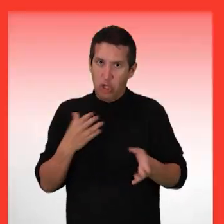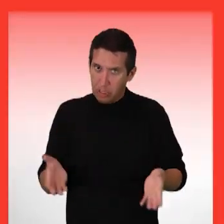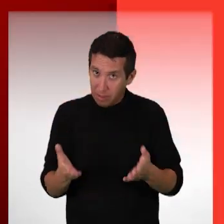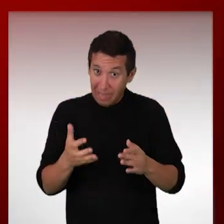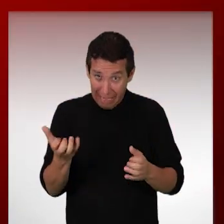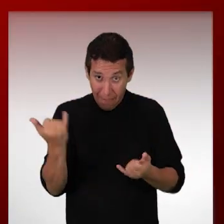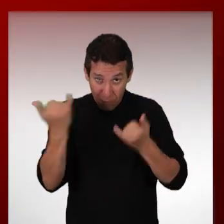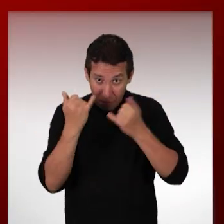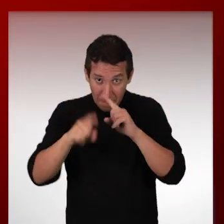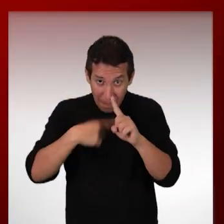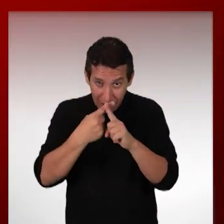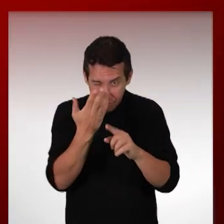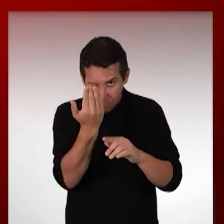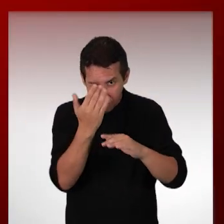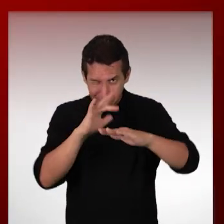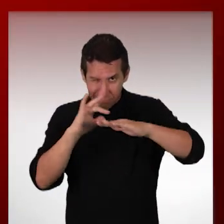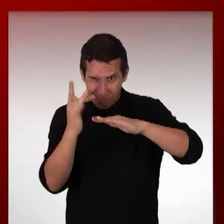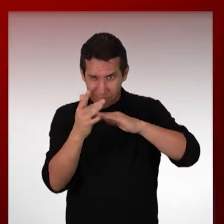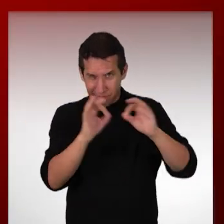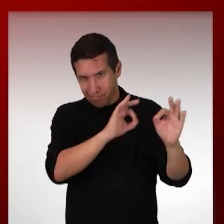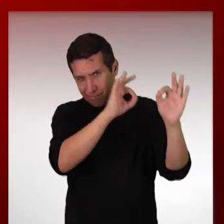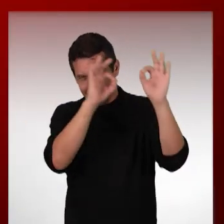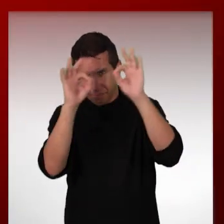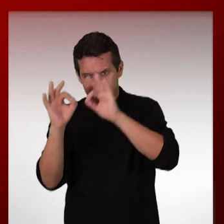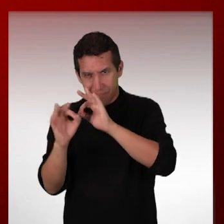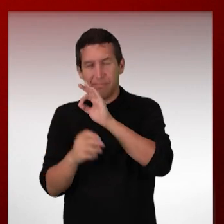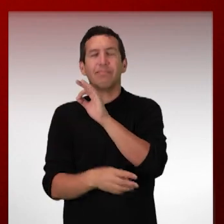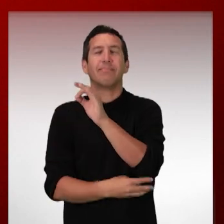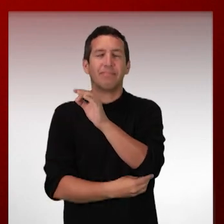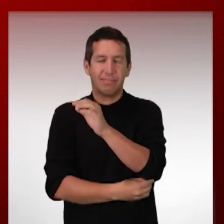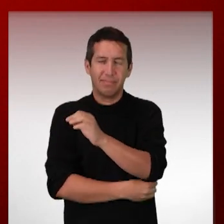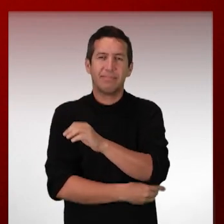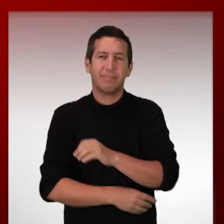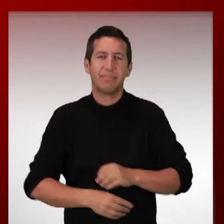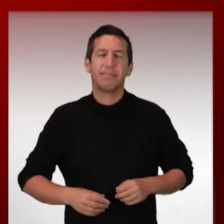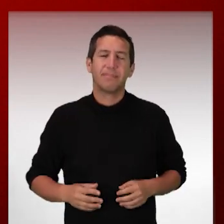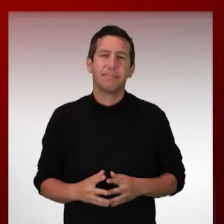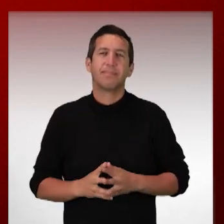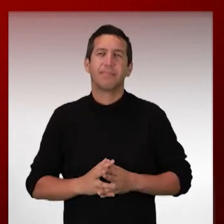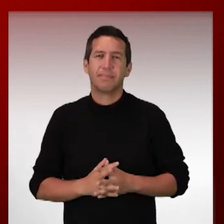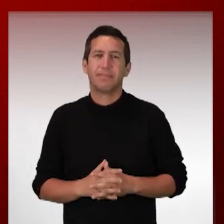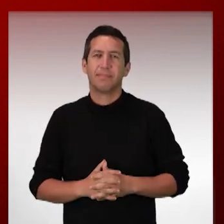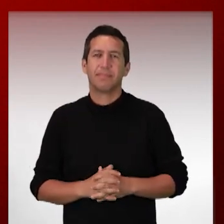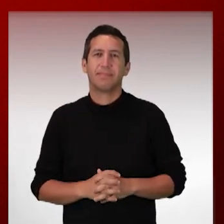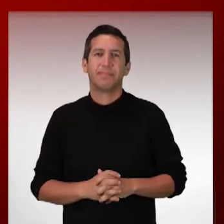Quer mais informações como essa? Fique de olho nas nossas redes sociais.